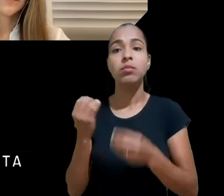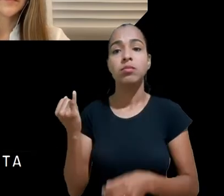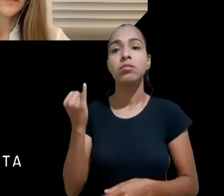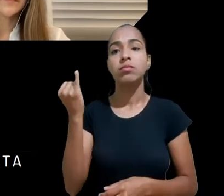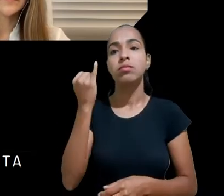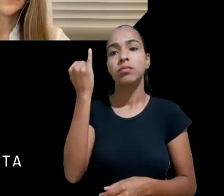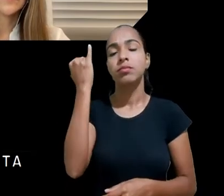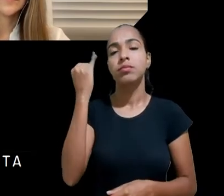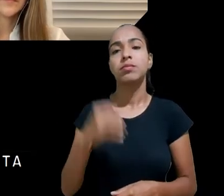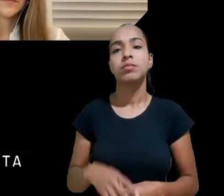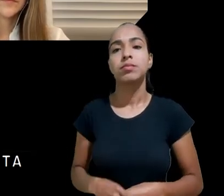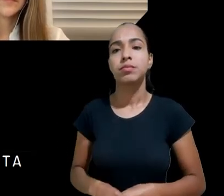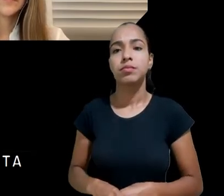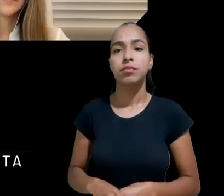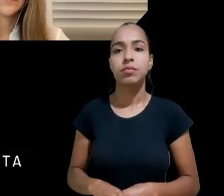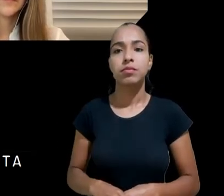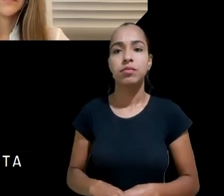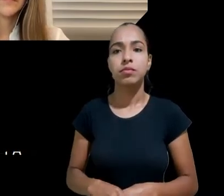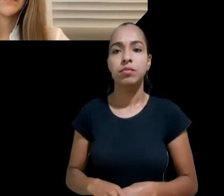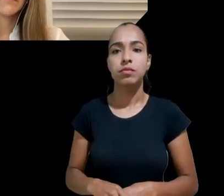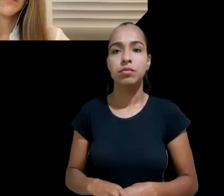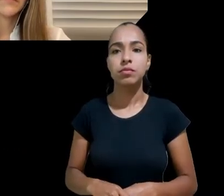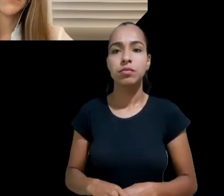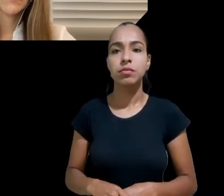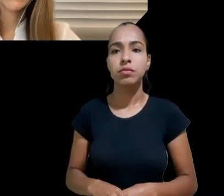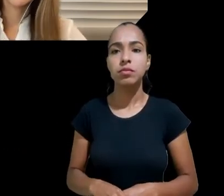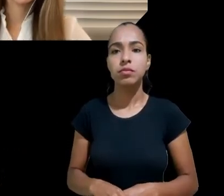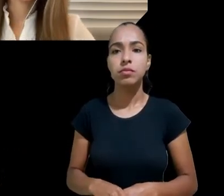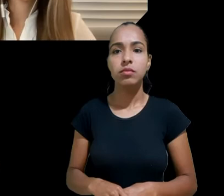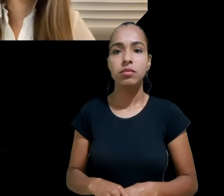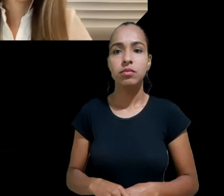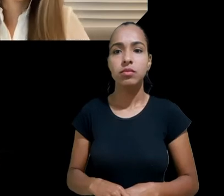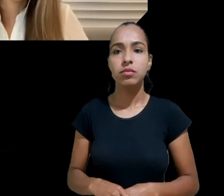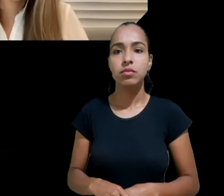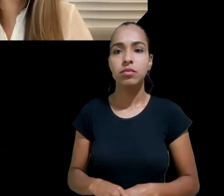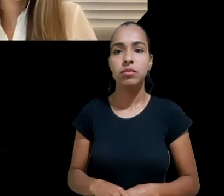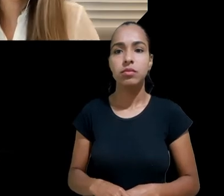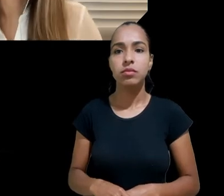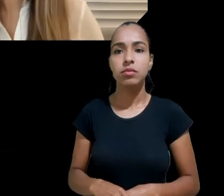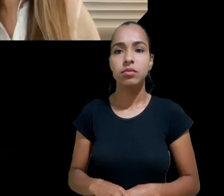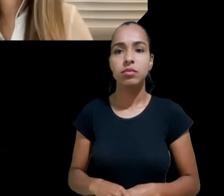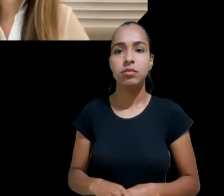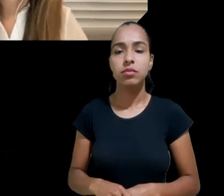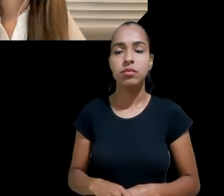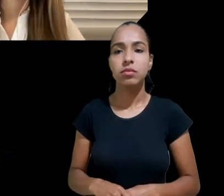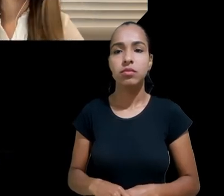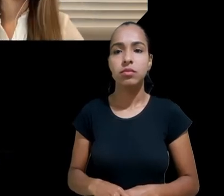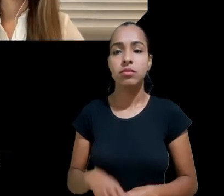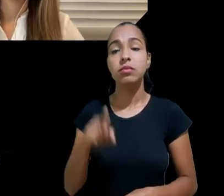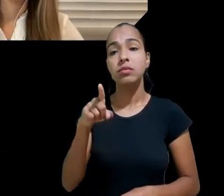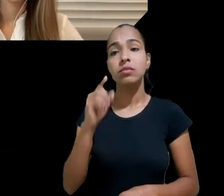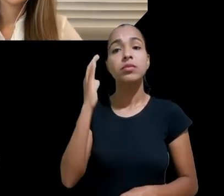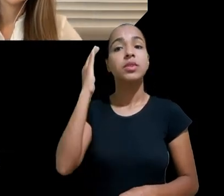19. Então, Ana, me fala um pouco o que você acha, então, considerando essa nossa